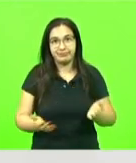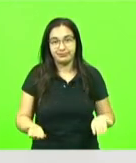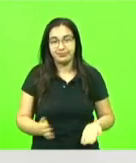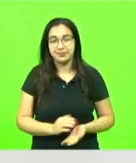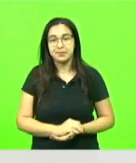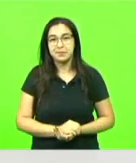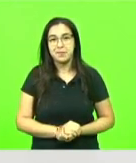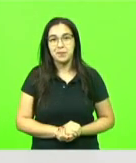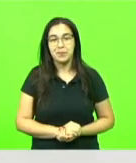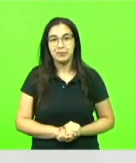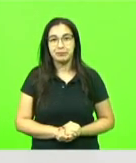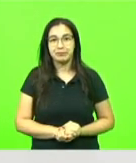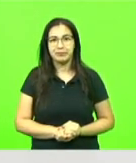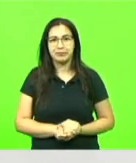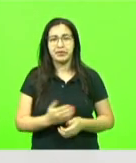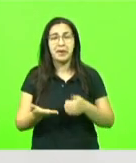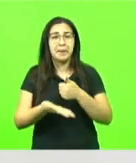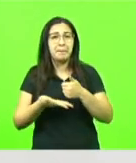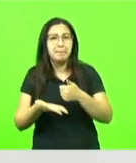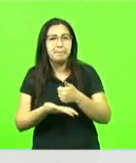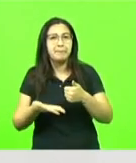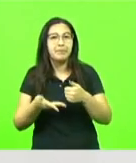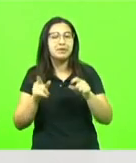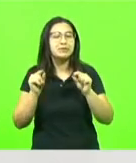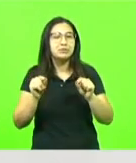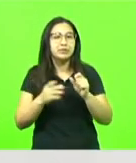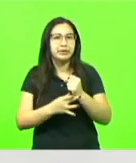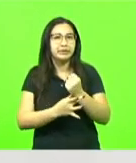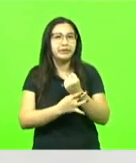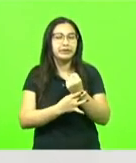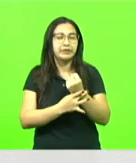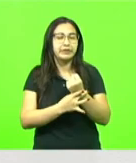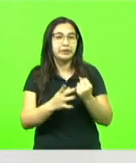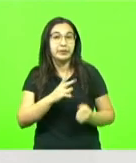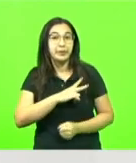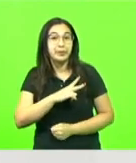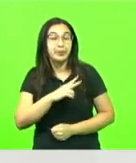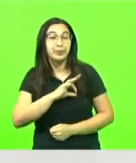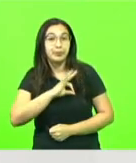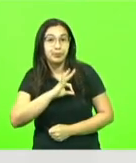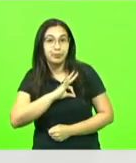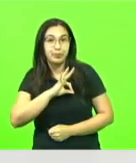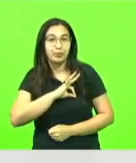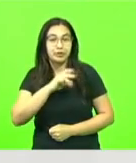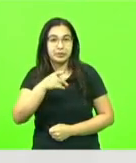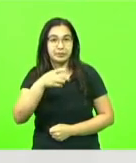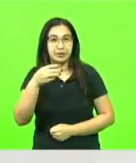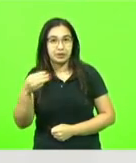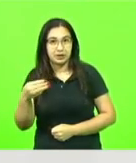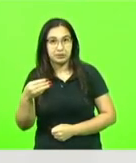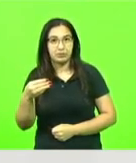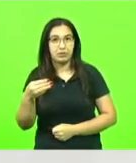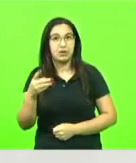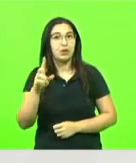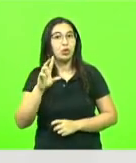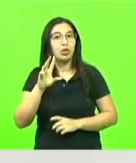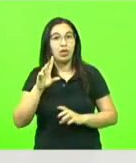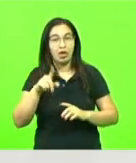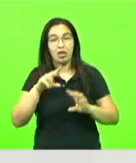Falar sobre os conceitos básicos de policiamento comunitário. É aquele policiamento que envolve toda a comunidade,